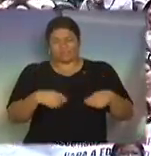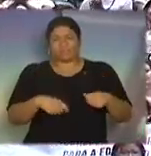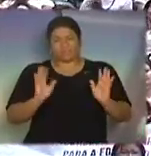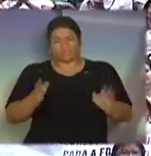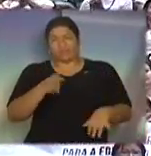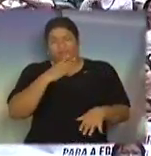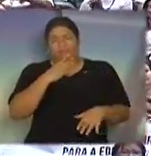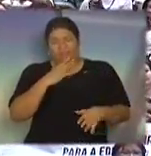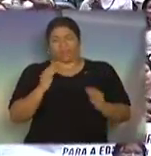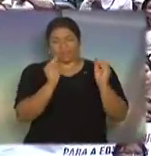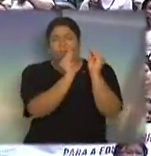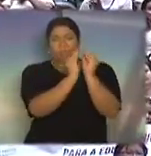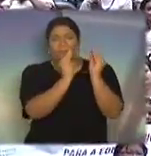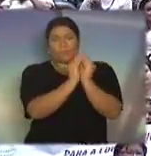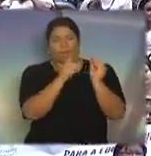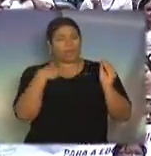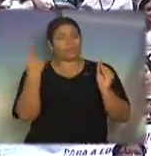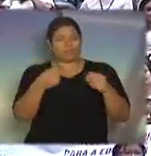Obrigado. É difícil...